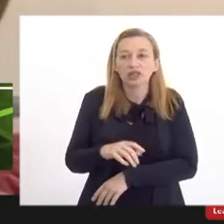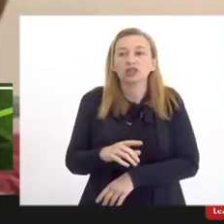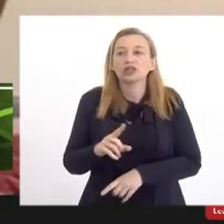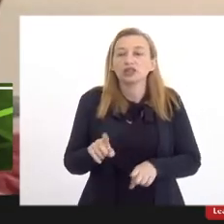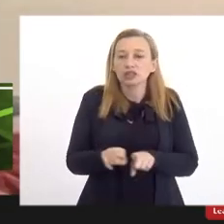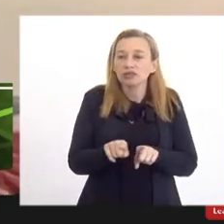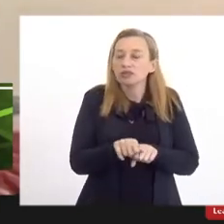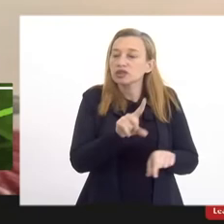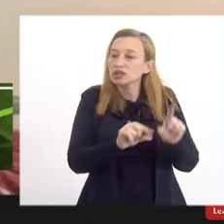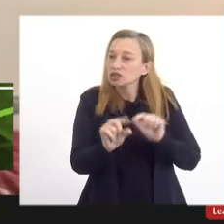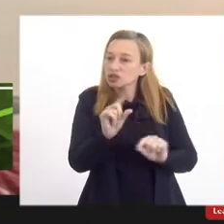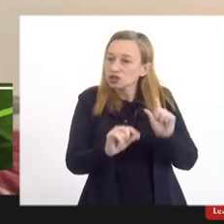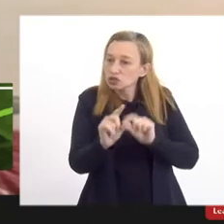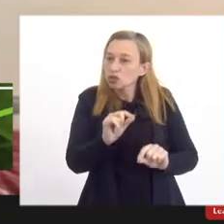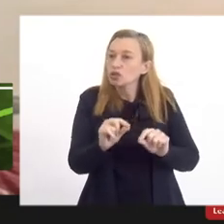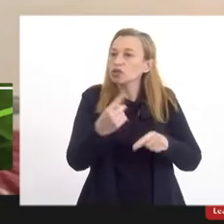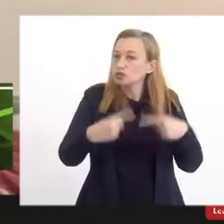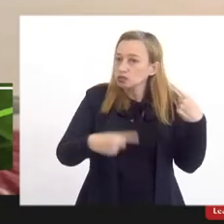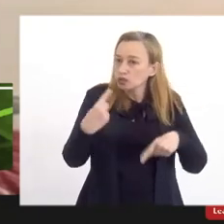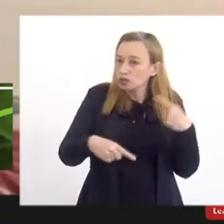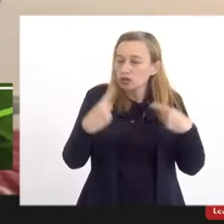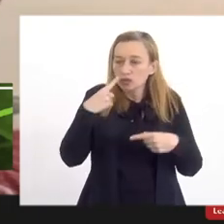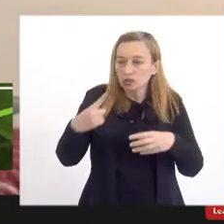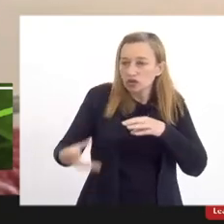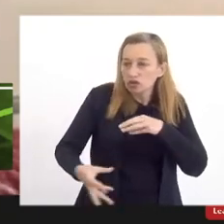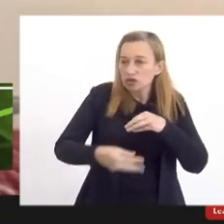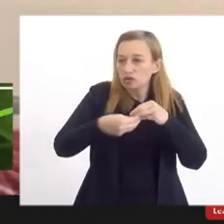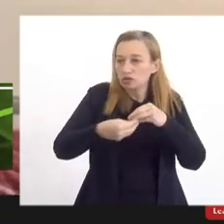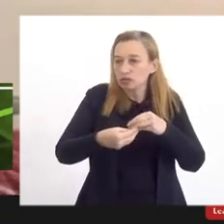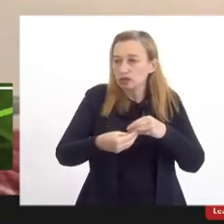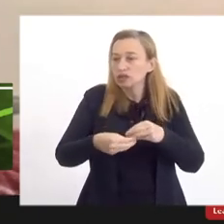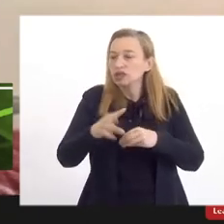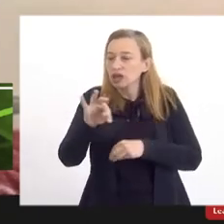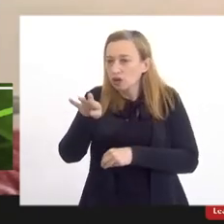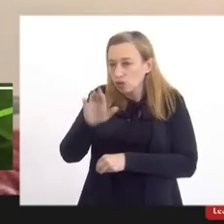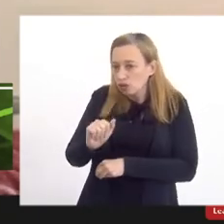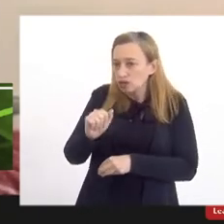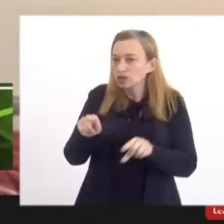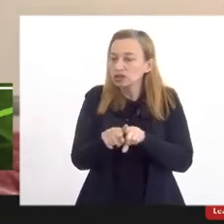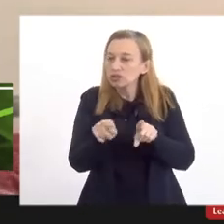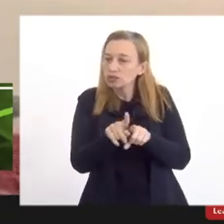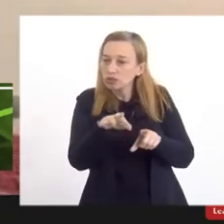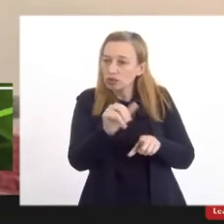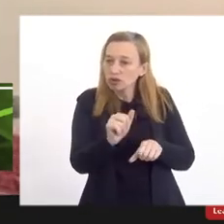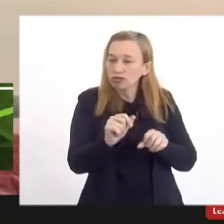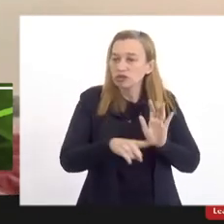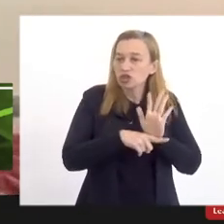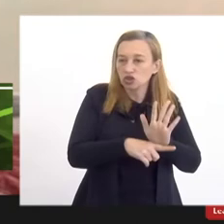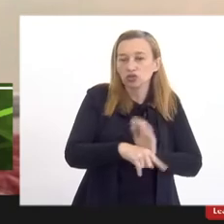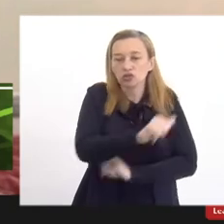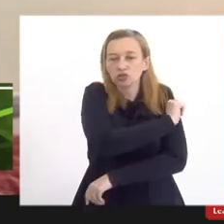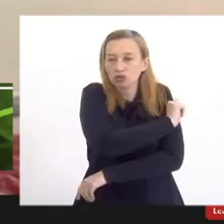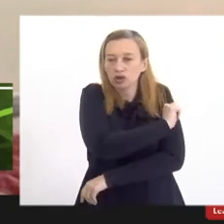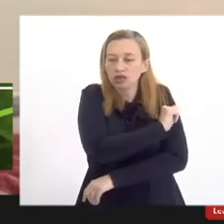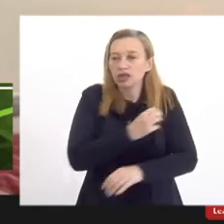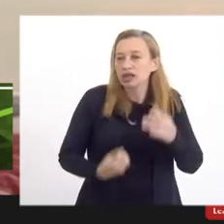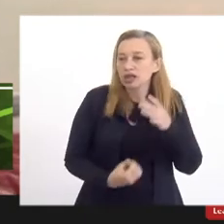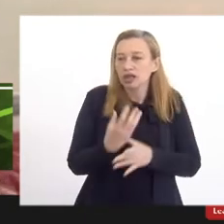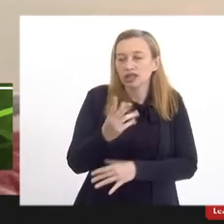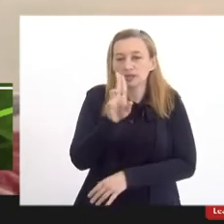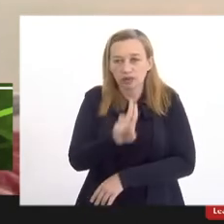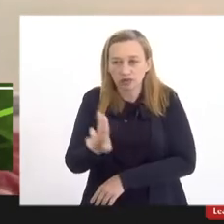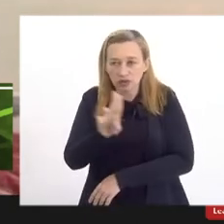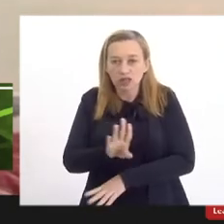decisões muitas vezes políticas como a implementação das cotas e do programa de assistência estudantil feito pela universidade